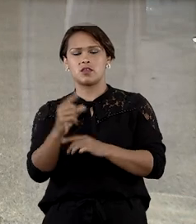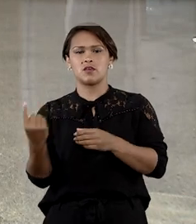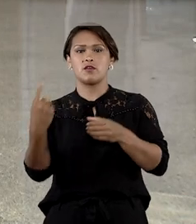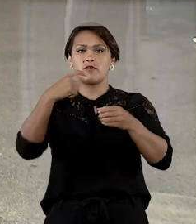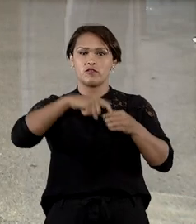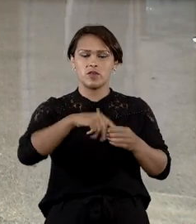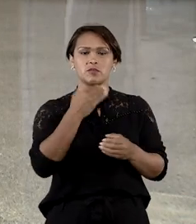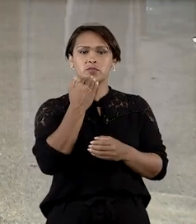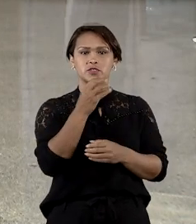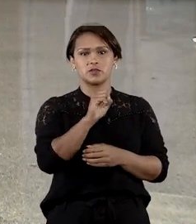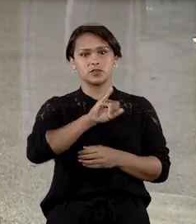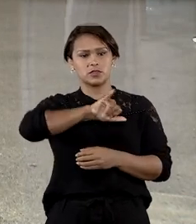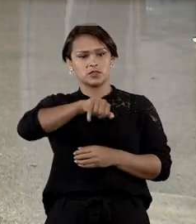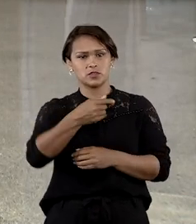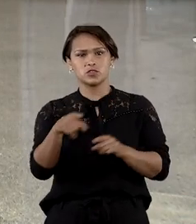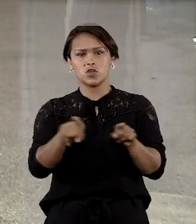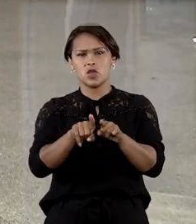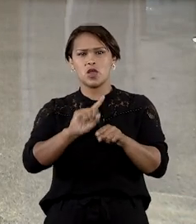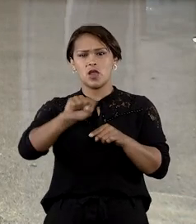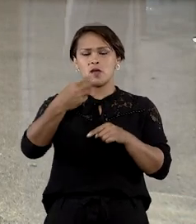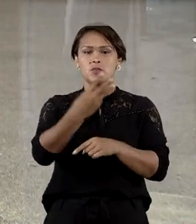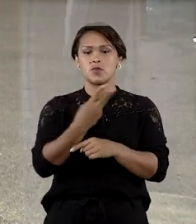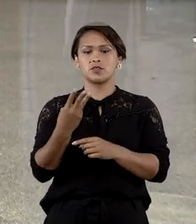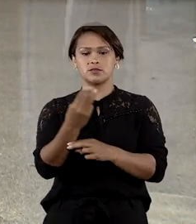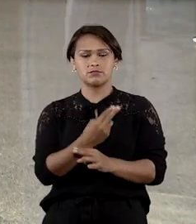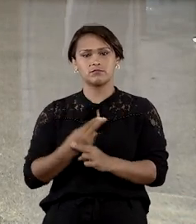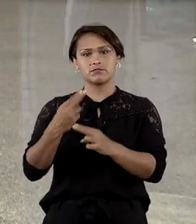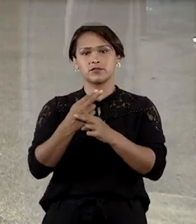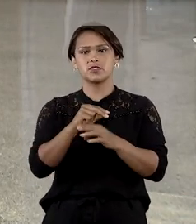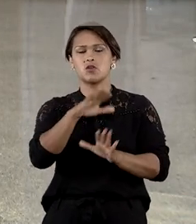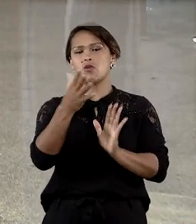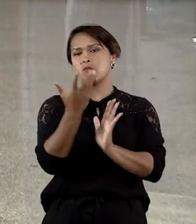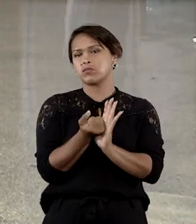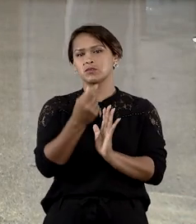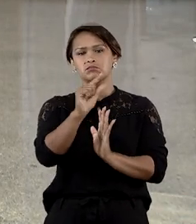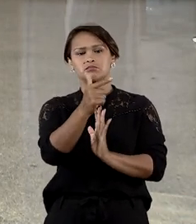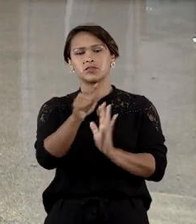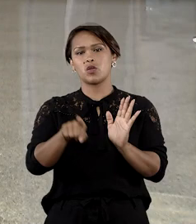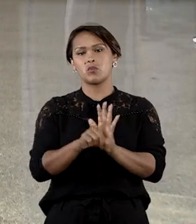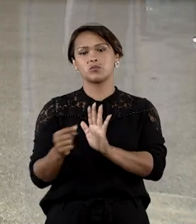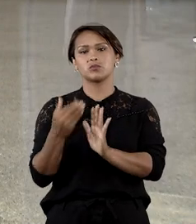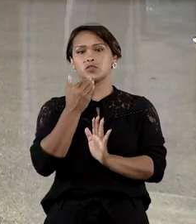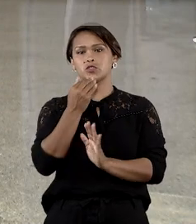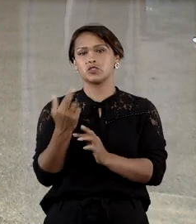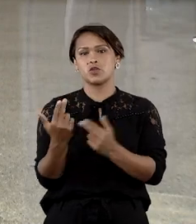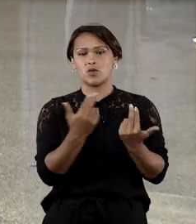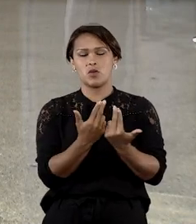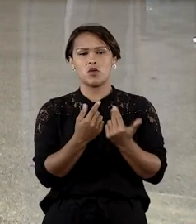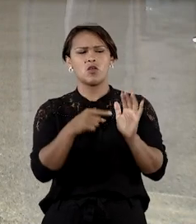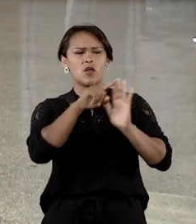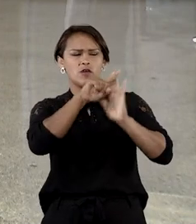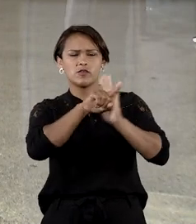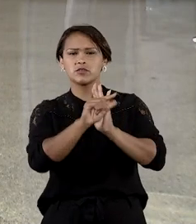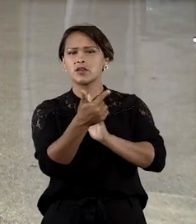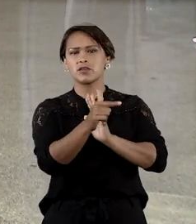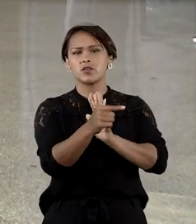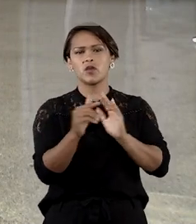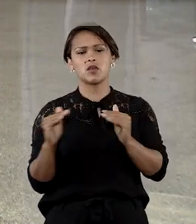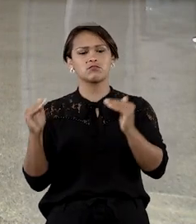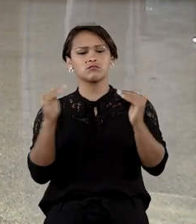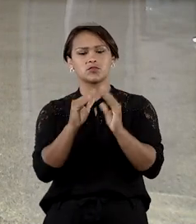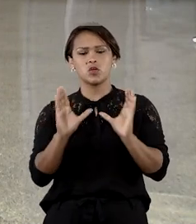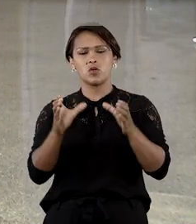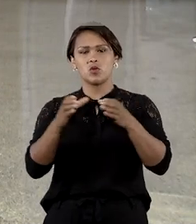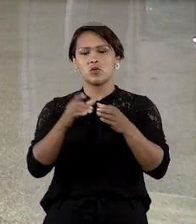recorreu ao STJ após o Tribunal Regional Federal da Terceira Região negar o mesmo pedido, por não verificar indícios de que houvesse um